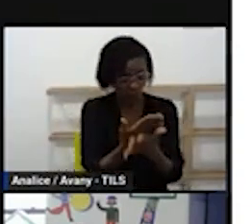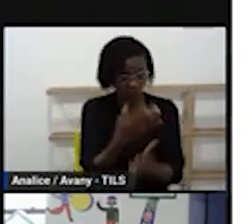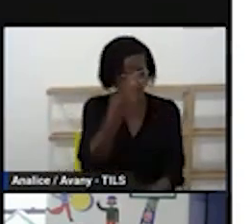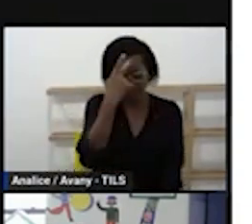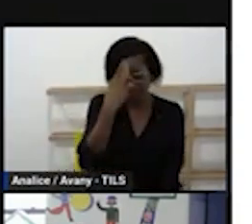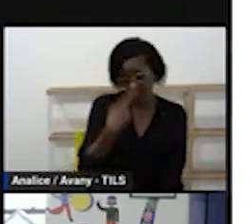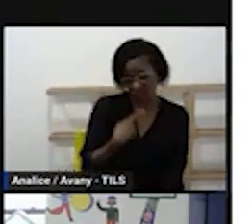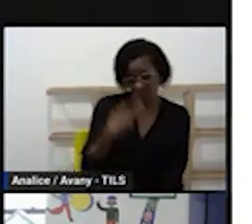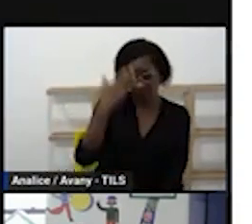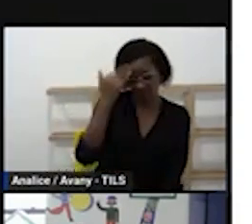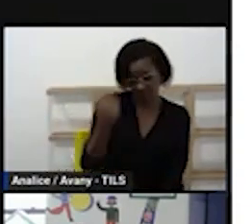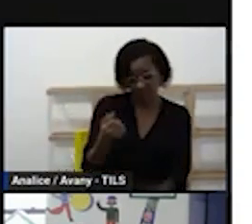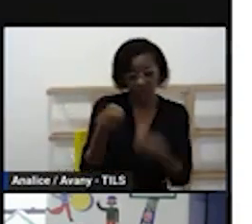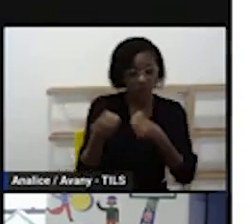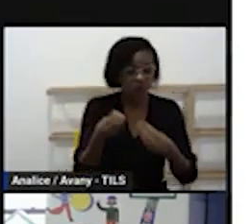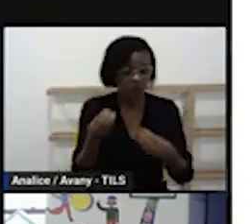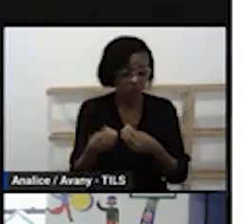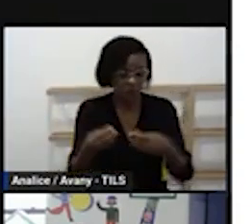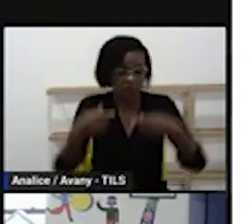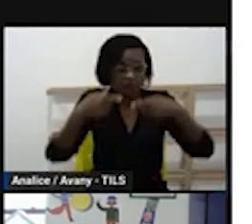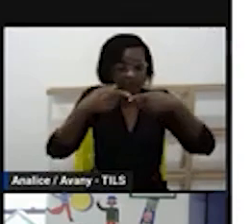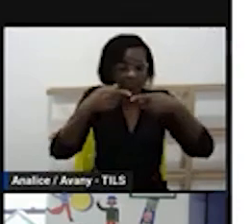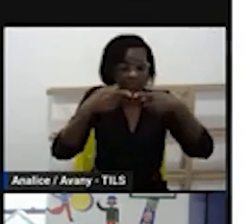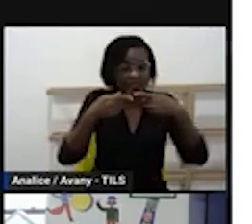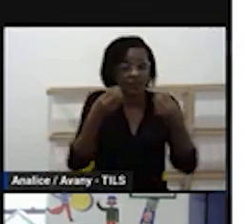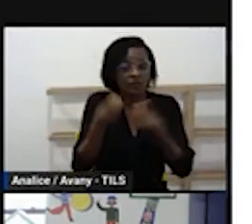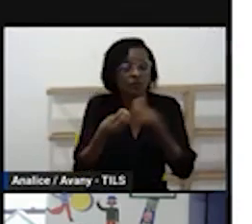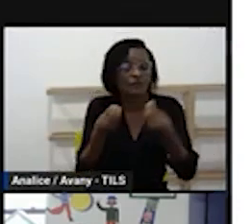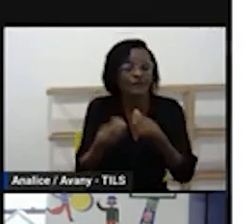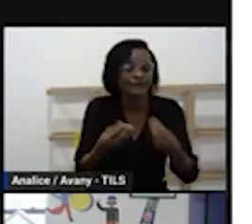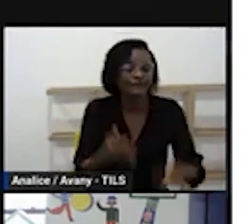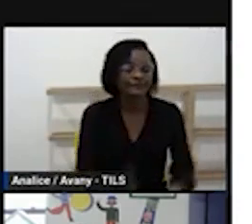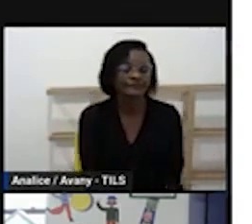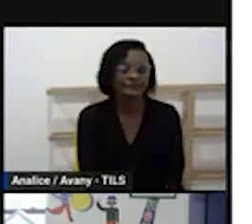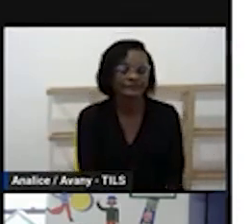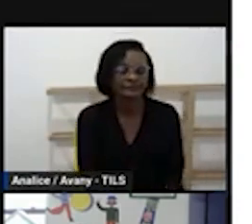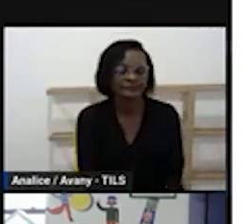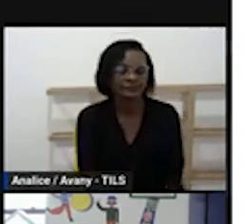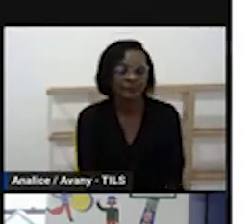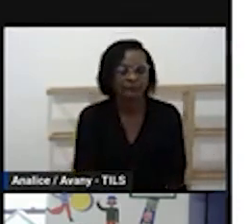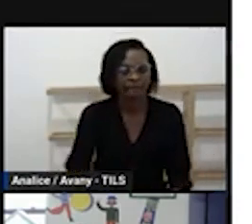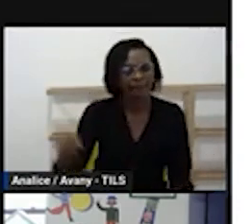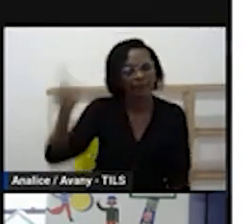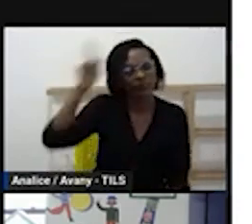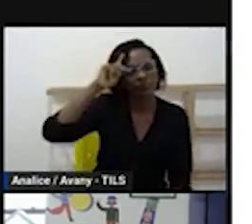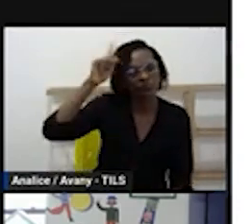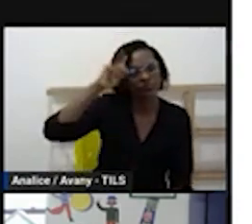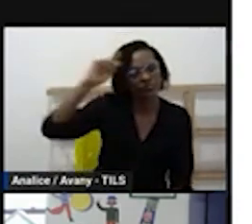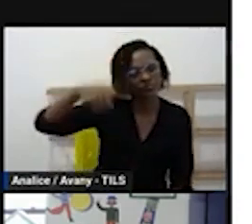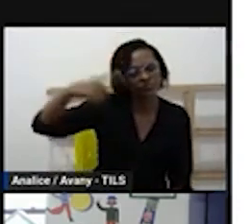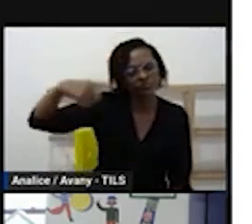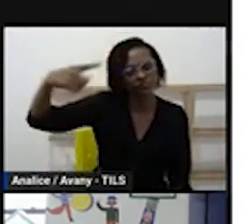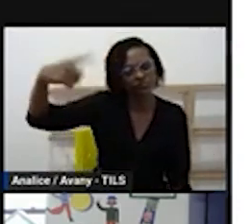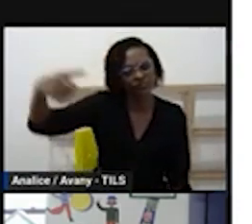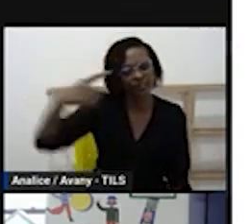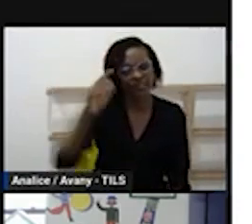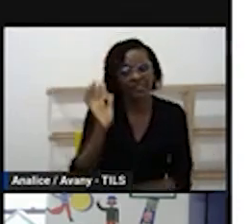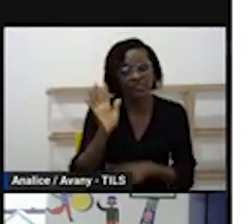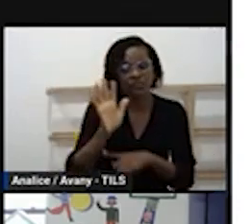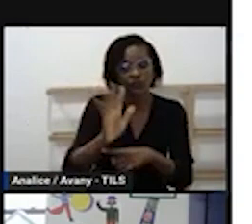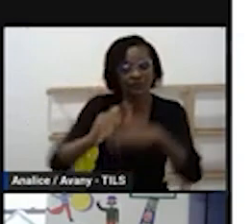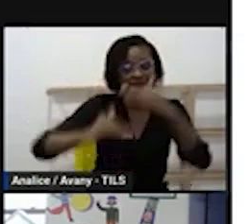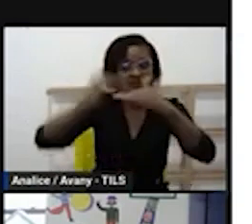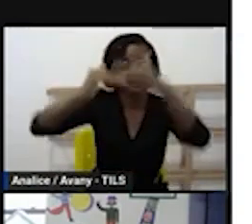como o da Rande já antecipou parcial, integral a gente vai ter que pensar numa rotina que desenvolva as habilidades pensando nessa